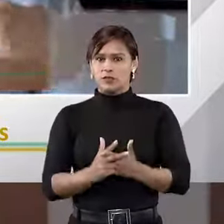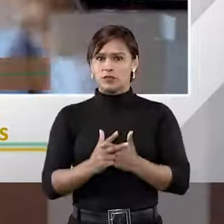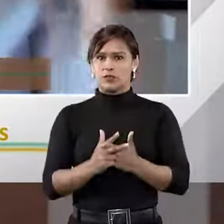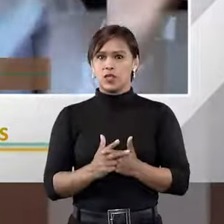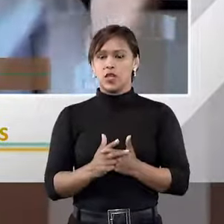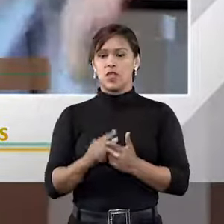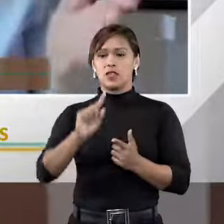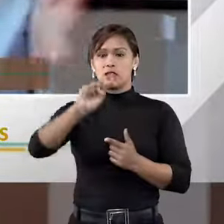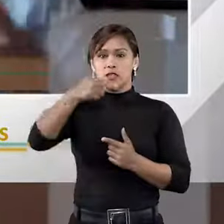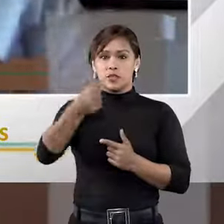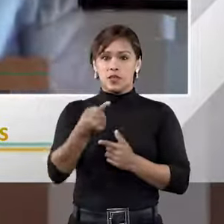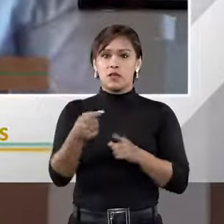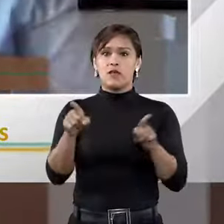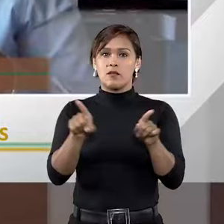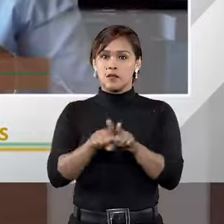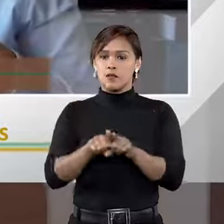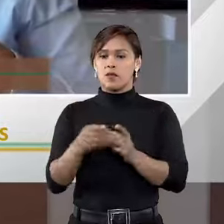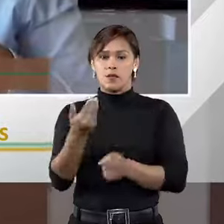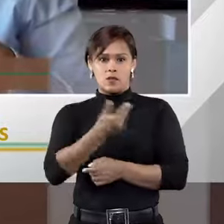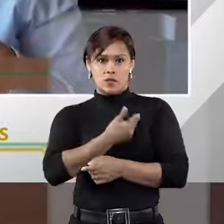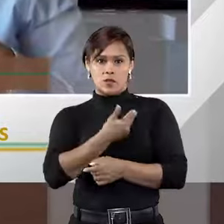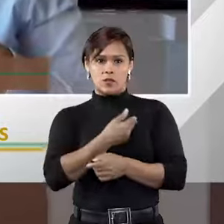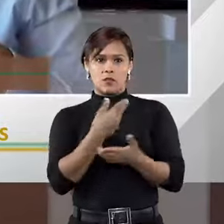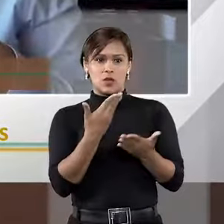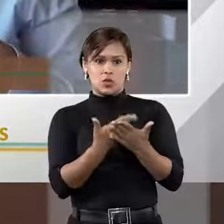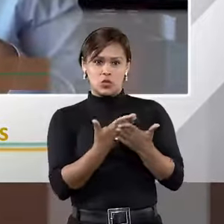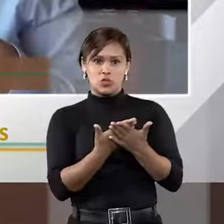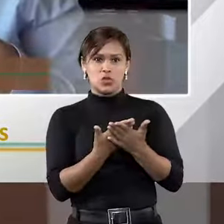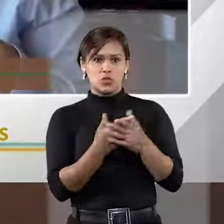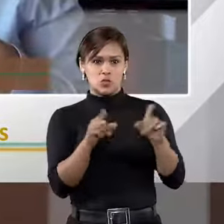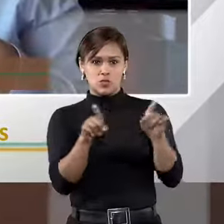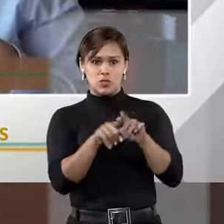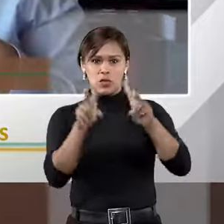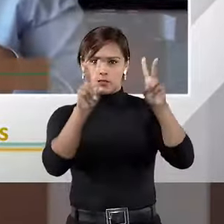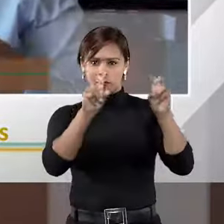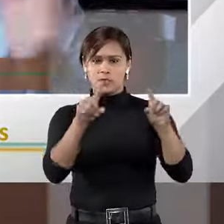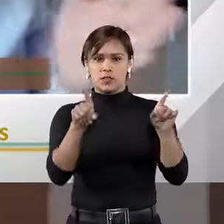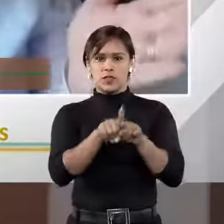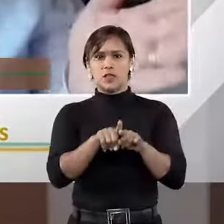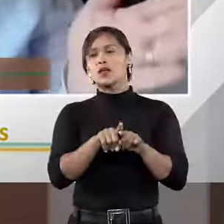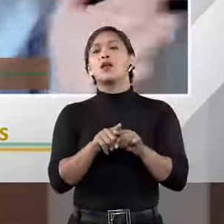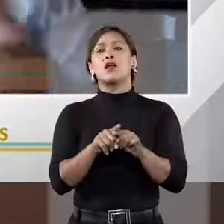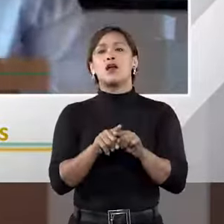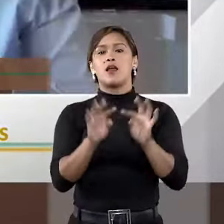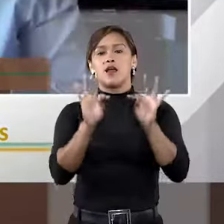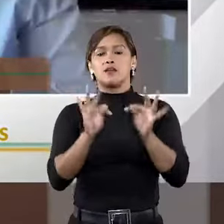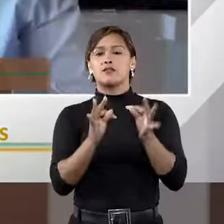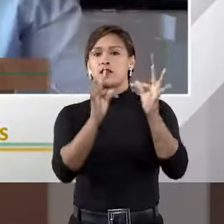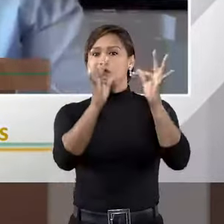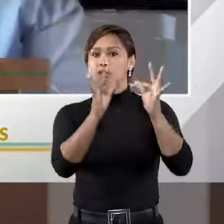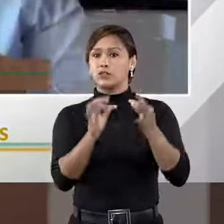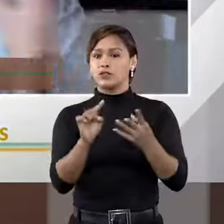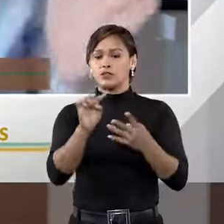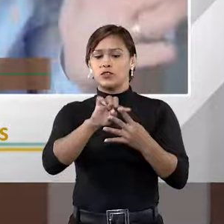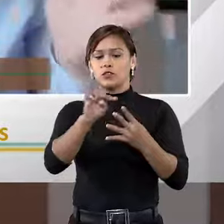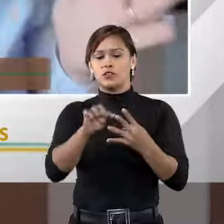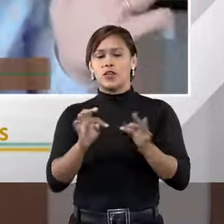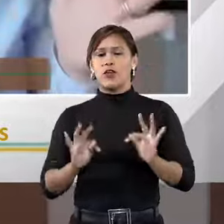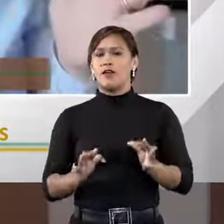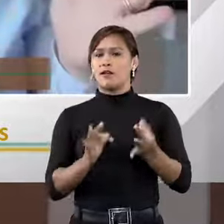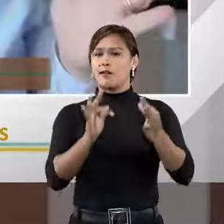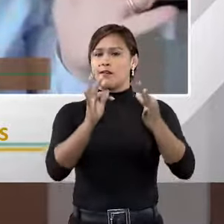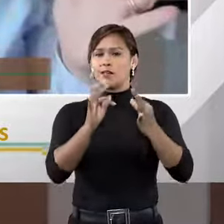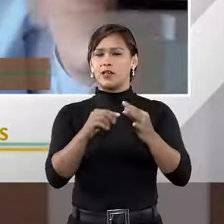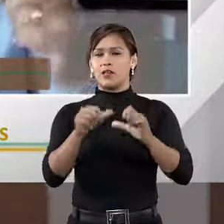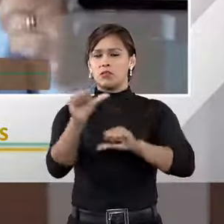Sobretudo por conta... E meu amigo Talaninha já estudou sobre isso. Sobretudo por conta da tecnologia. A tecnologia